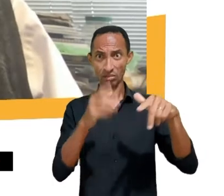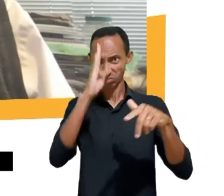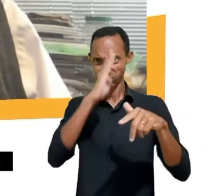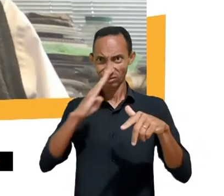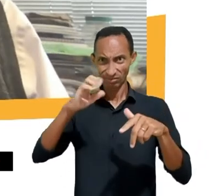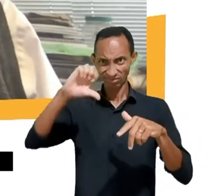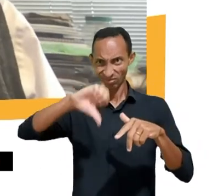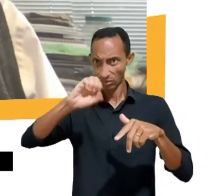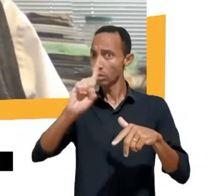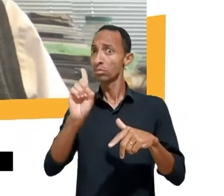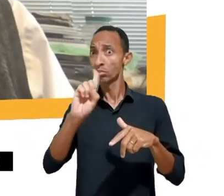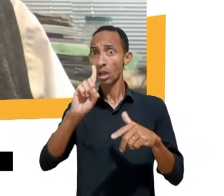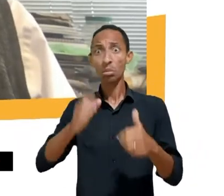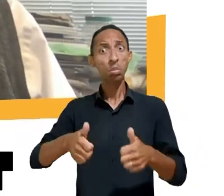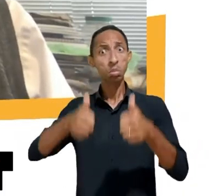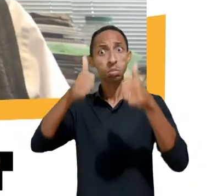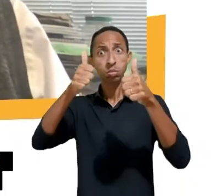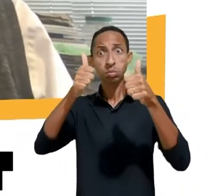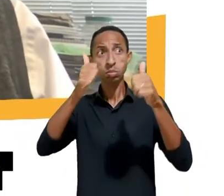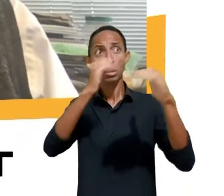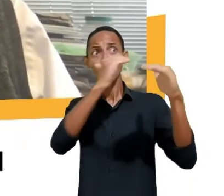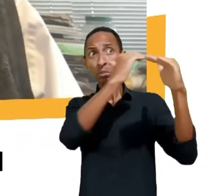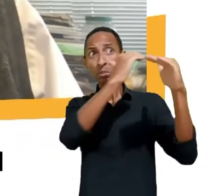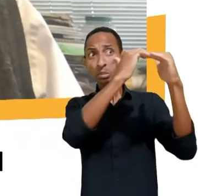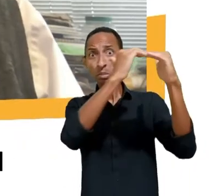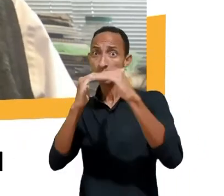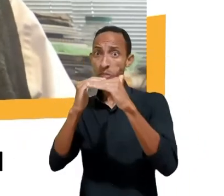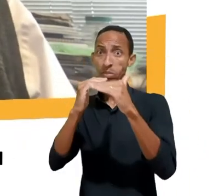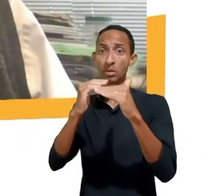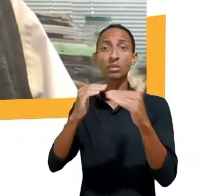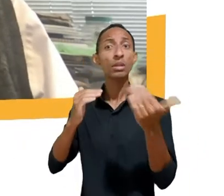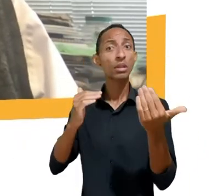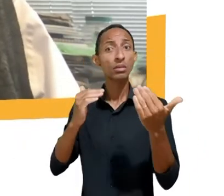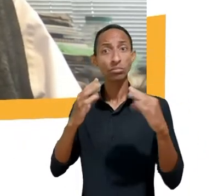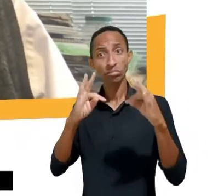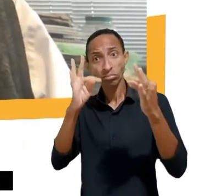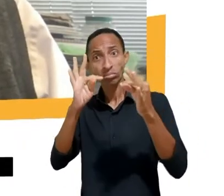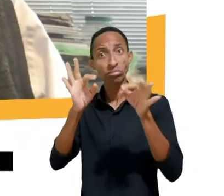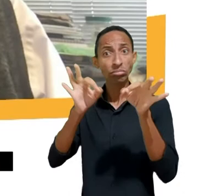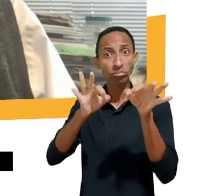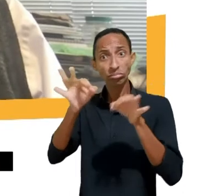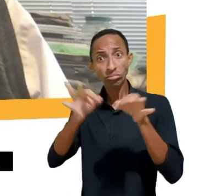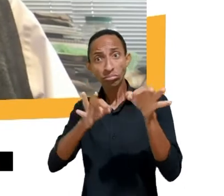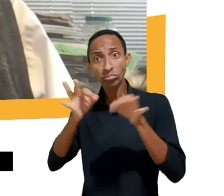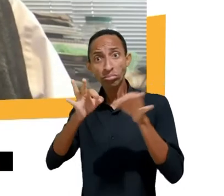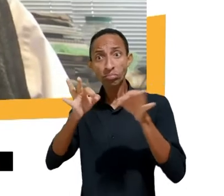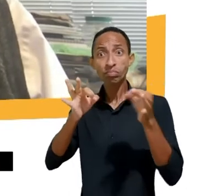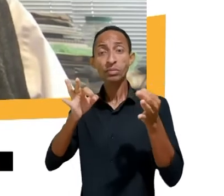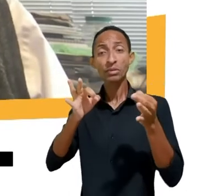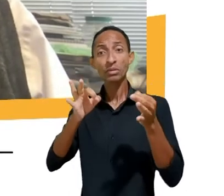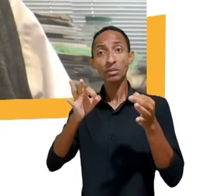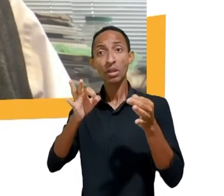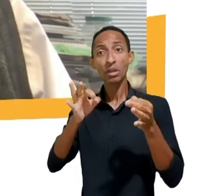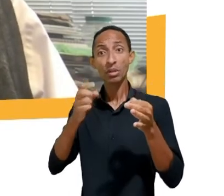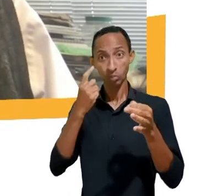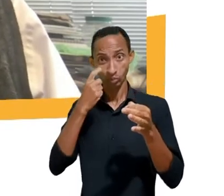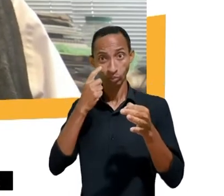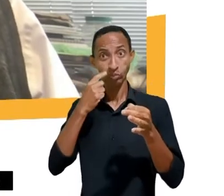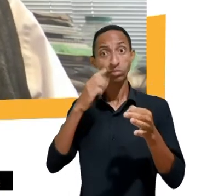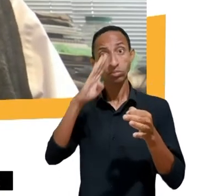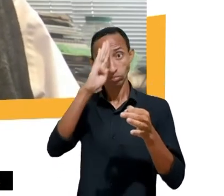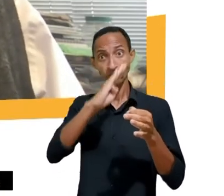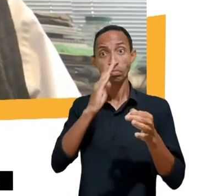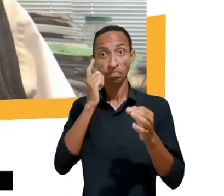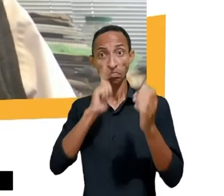posicionado, não só porque ele tem funcionado tecnicamente desde o começo da sua participação com uma forma bastante efetiva, como